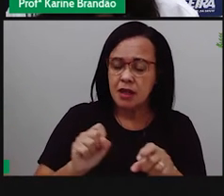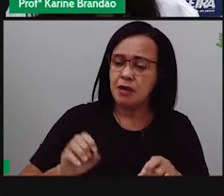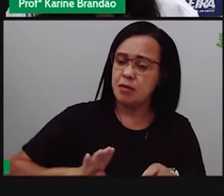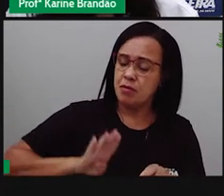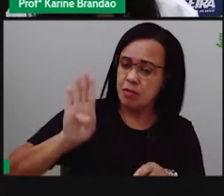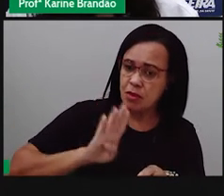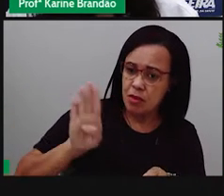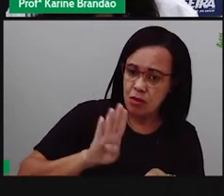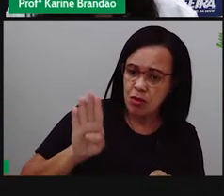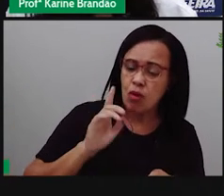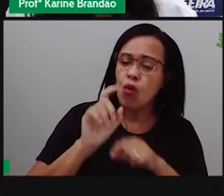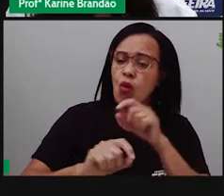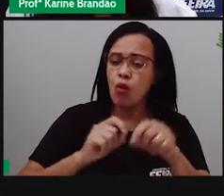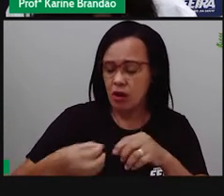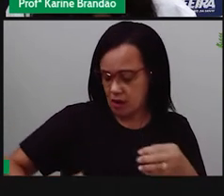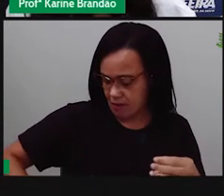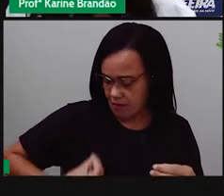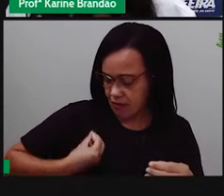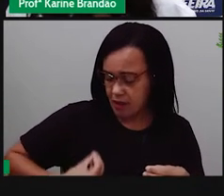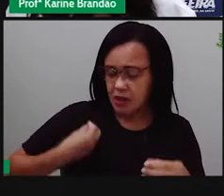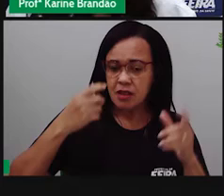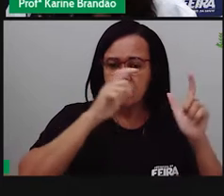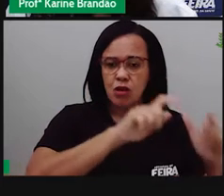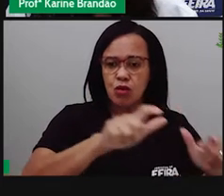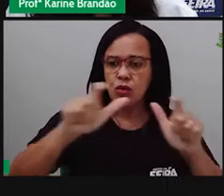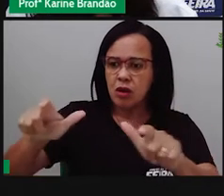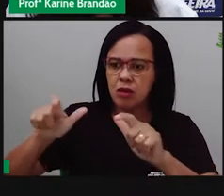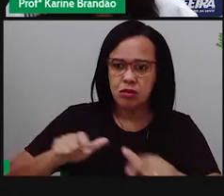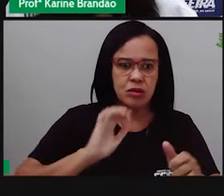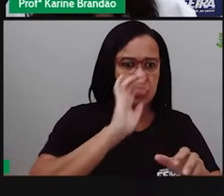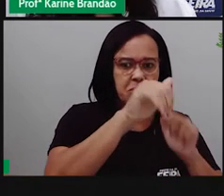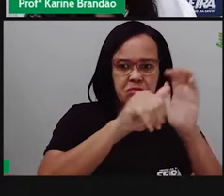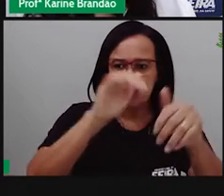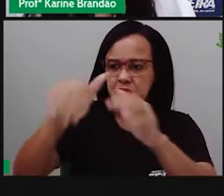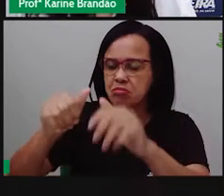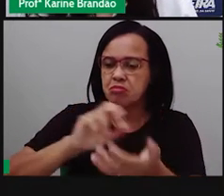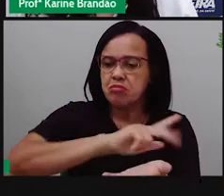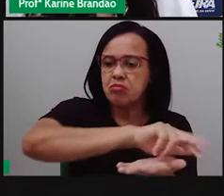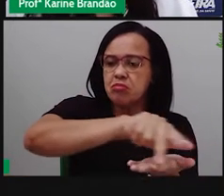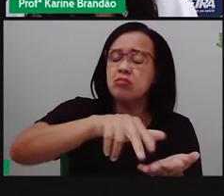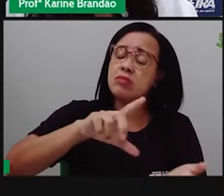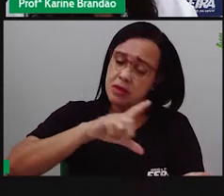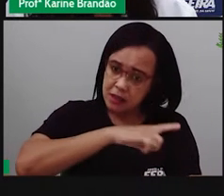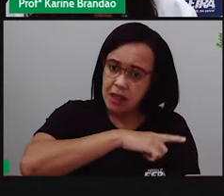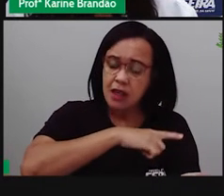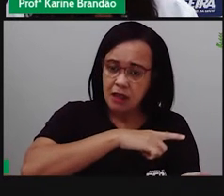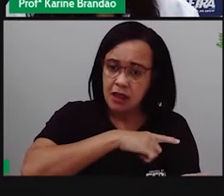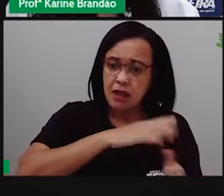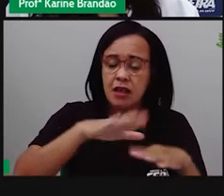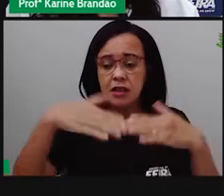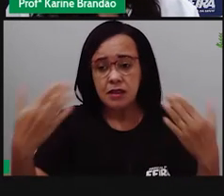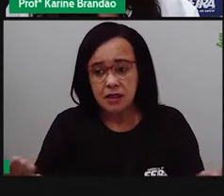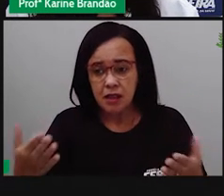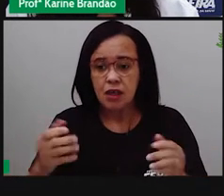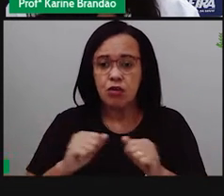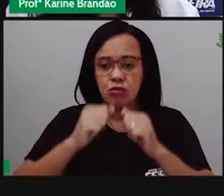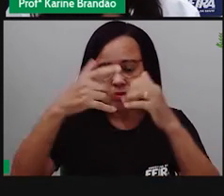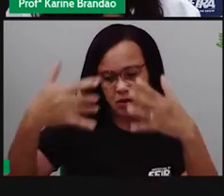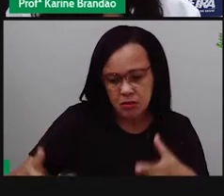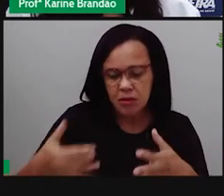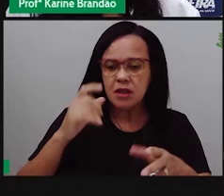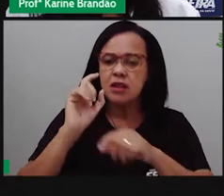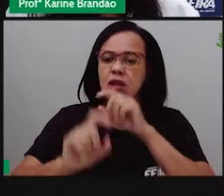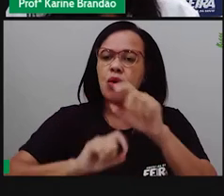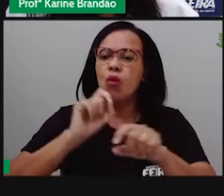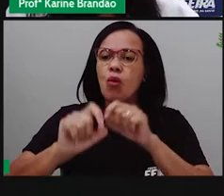culturais, e os ambientes nos quais estão inseridos. Ou seja, a gente vai estudar diversidade biológica